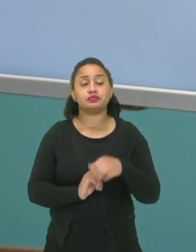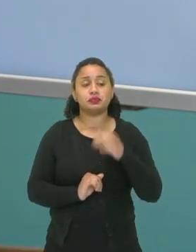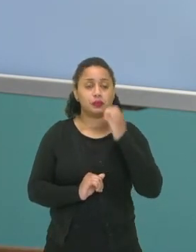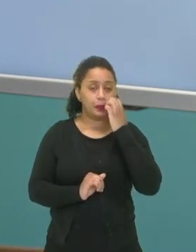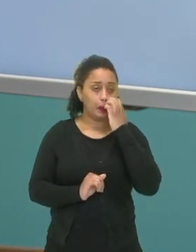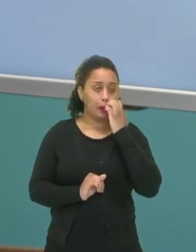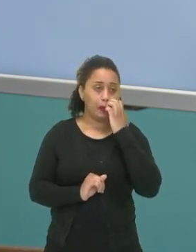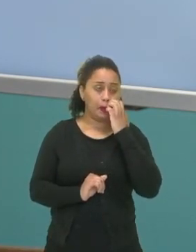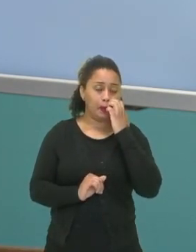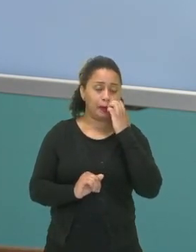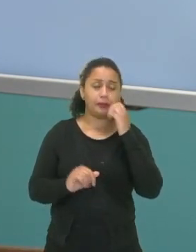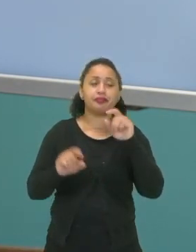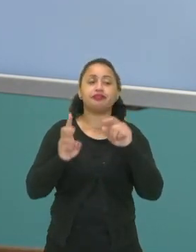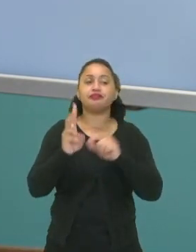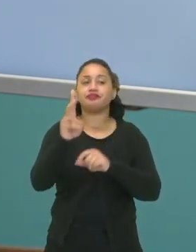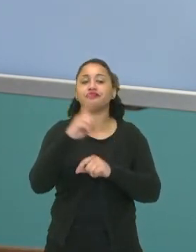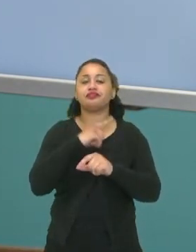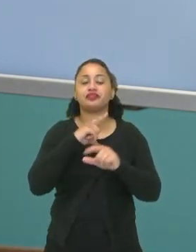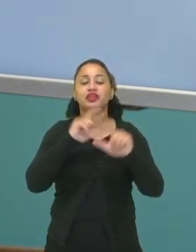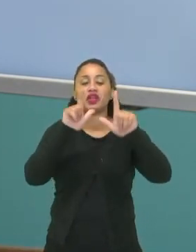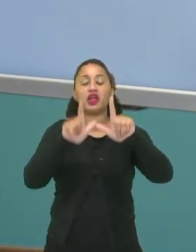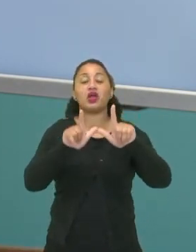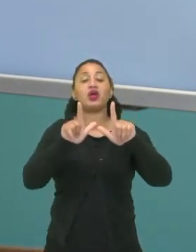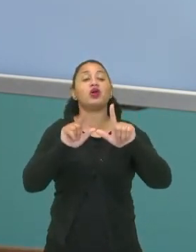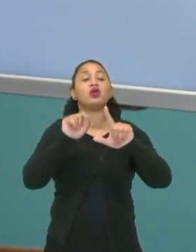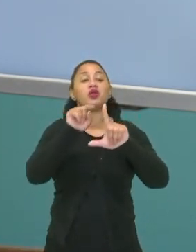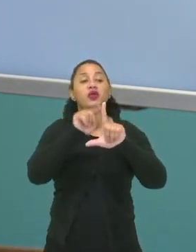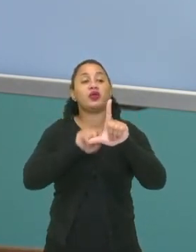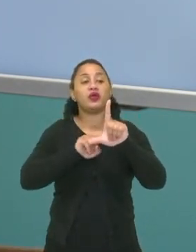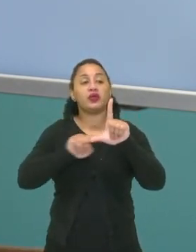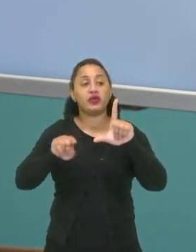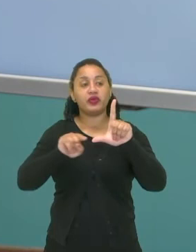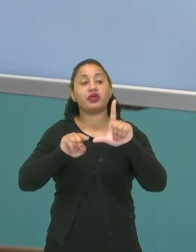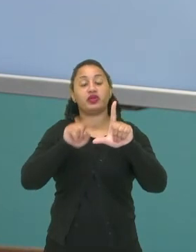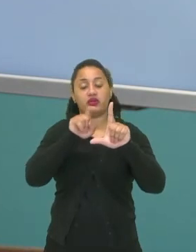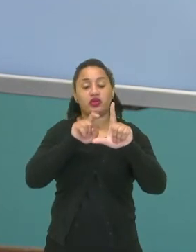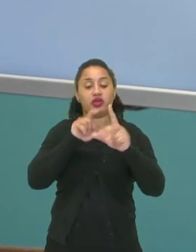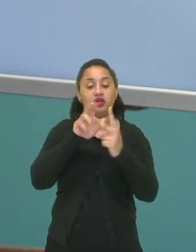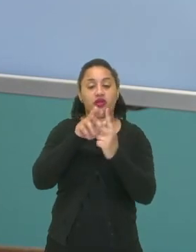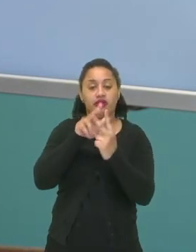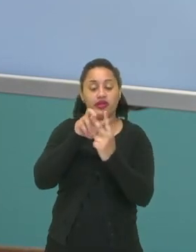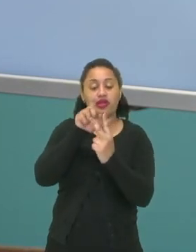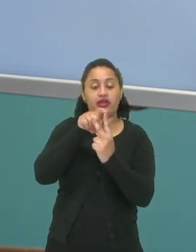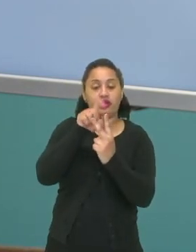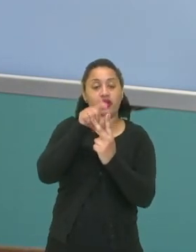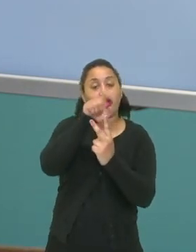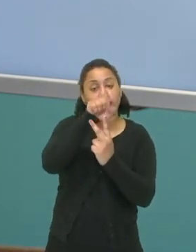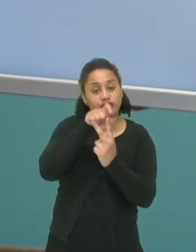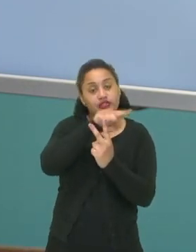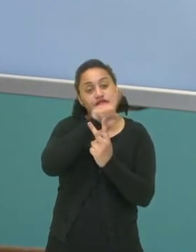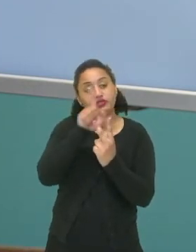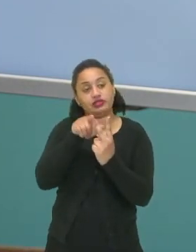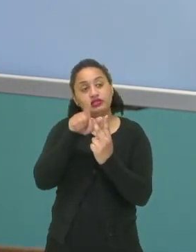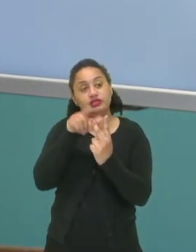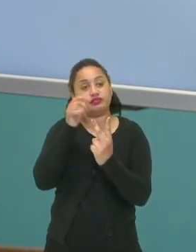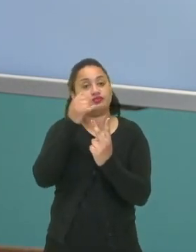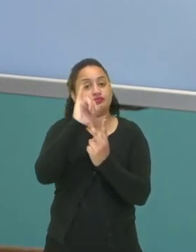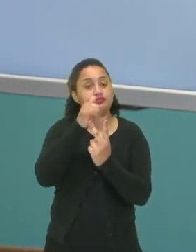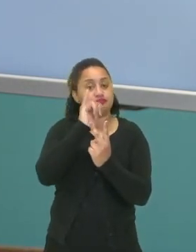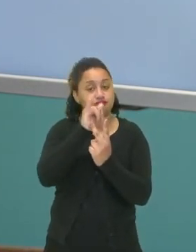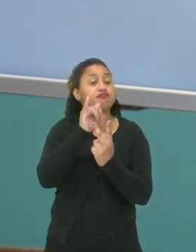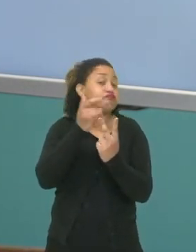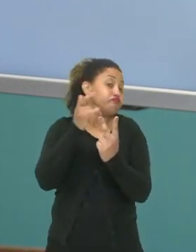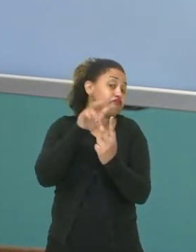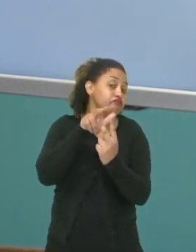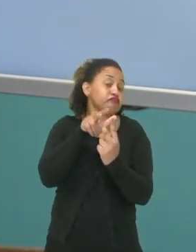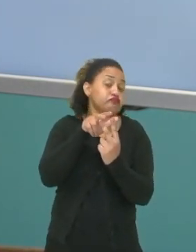nós sempre vamos ter um ponto, um par ordenado onde o primeiro valor é o X e o segundo valor é